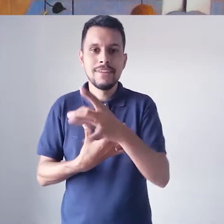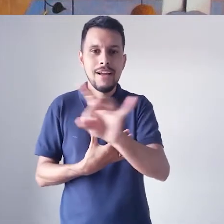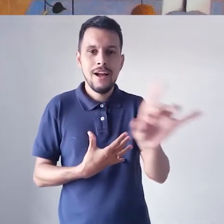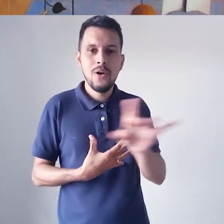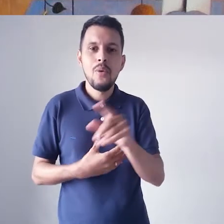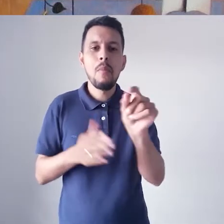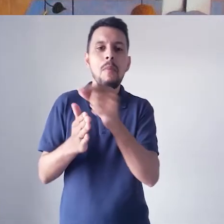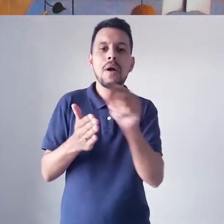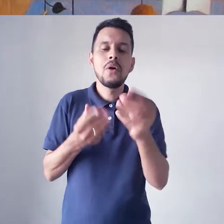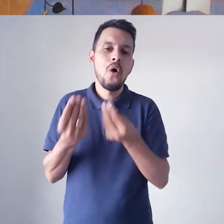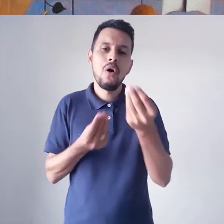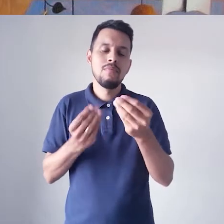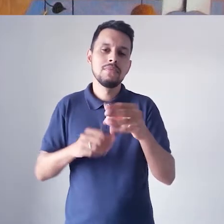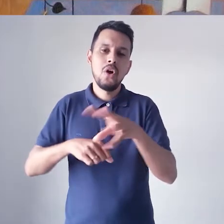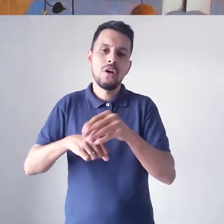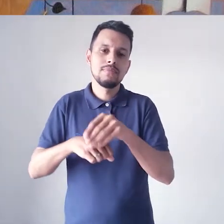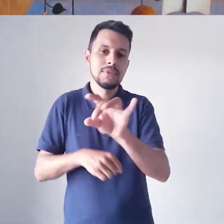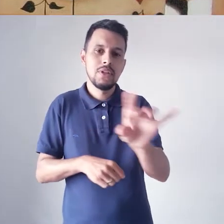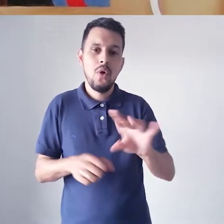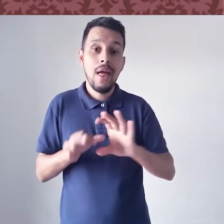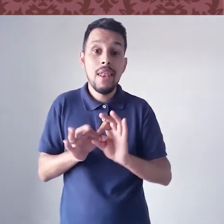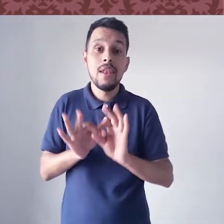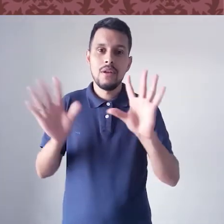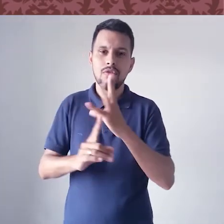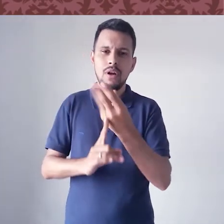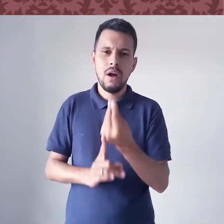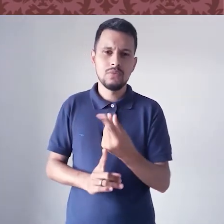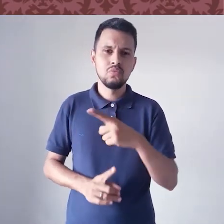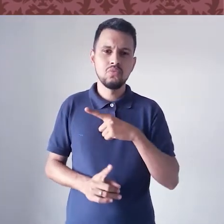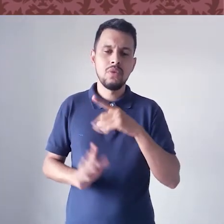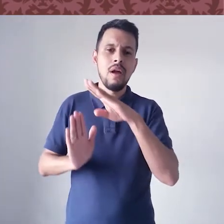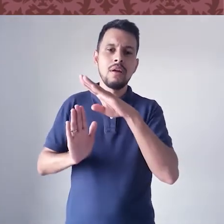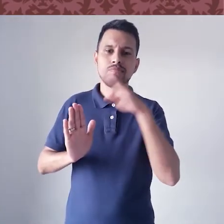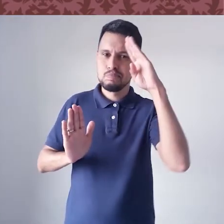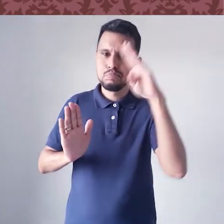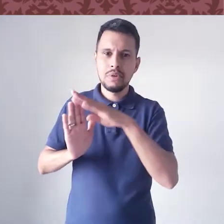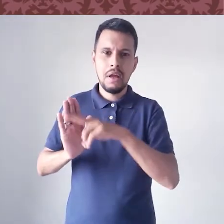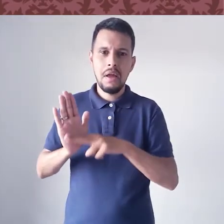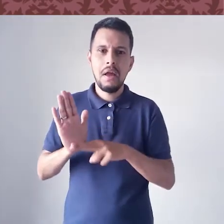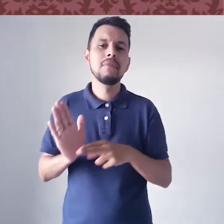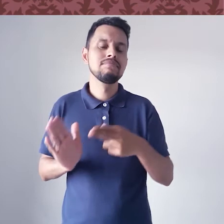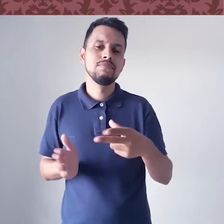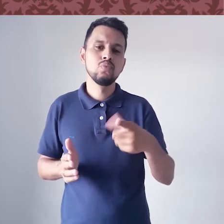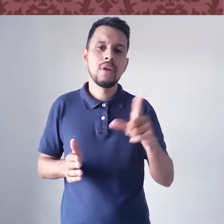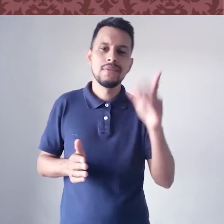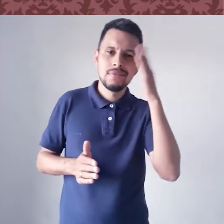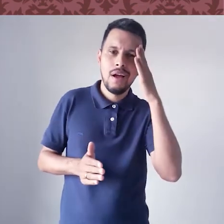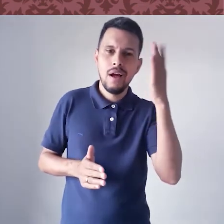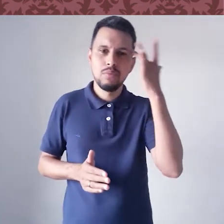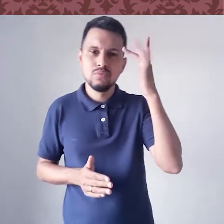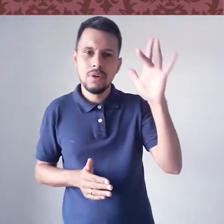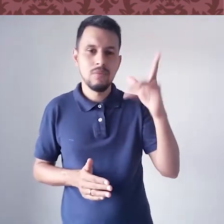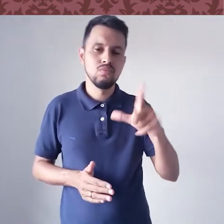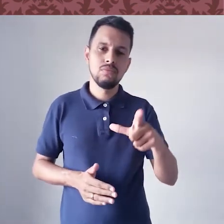mostrar para as crianças que a arte é livre, que não tem essa coisa de quem sabe